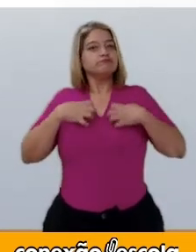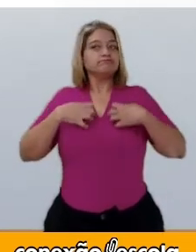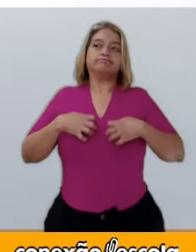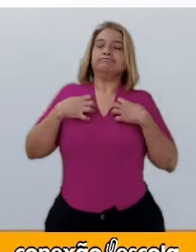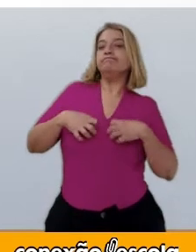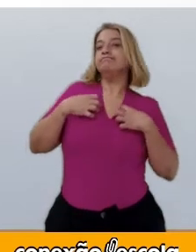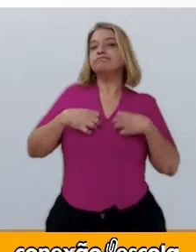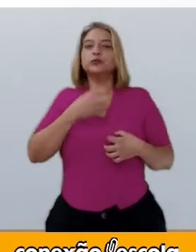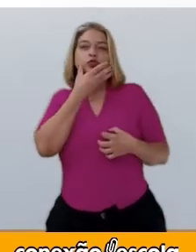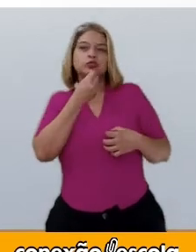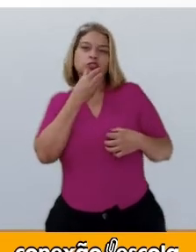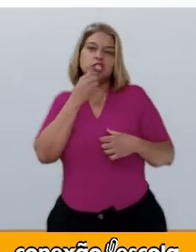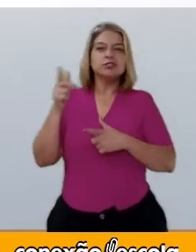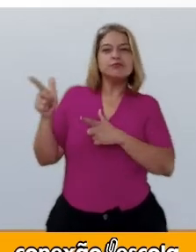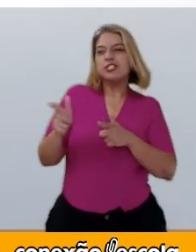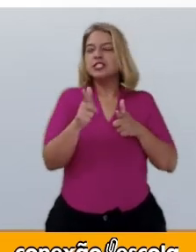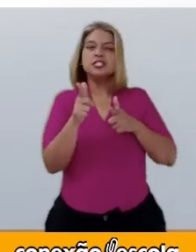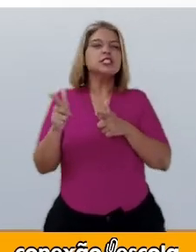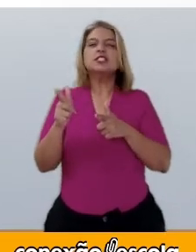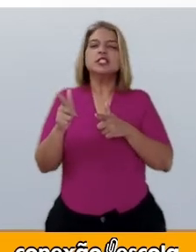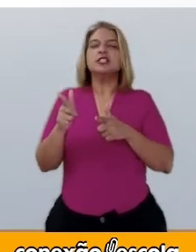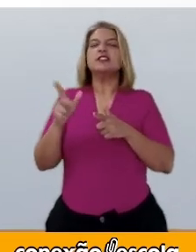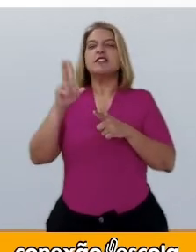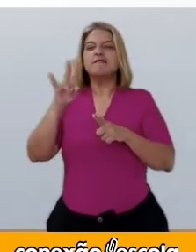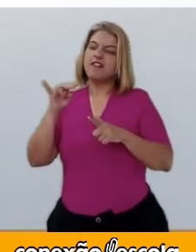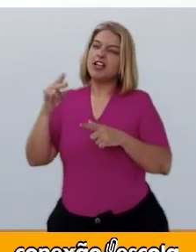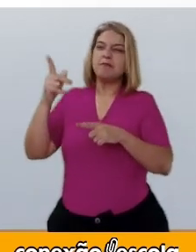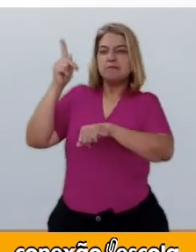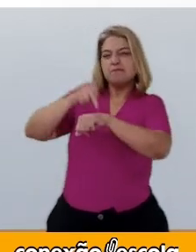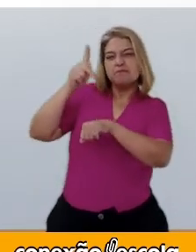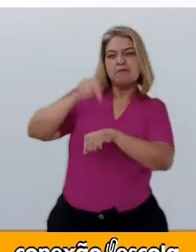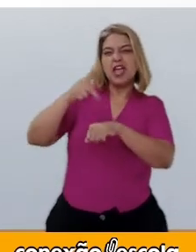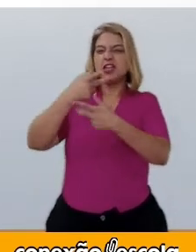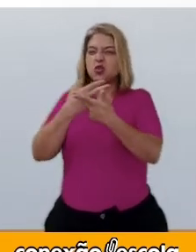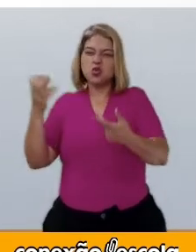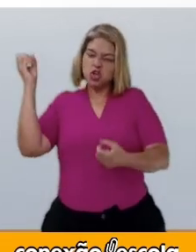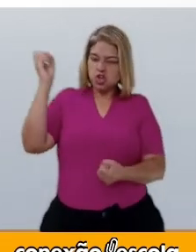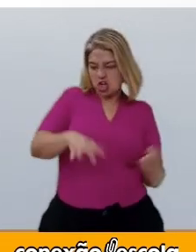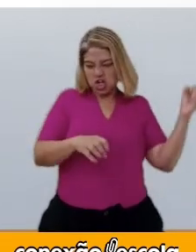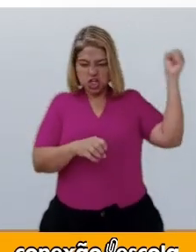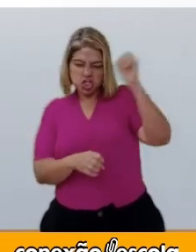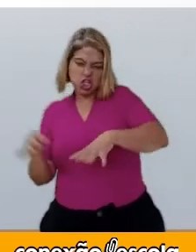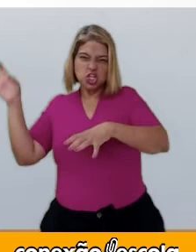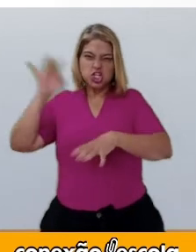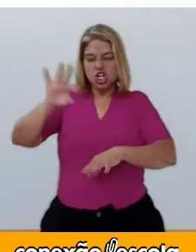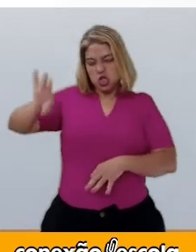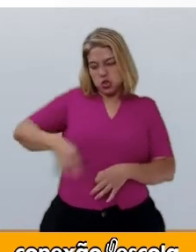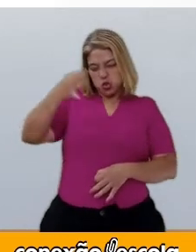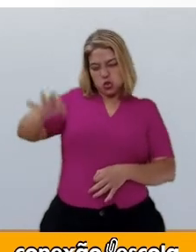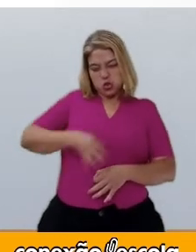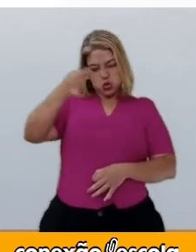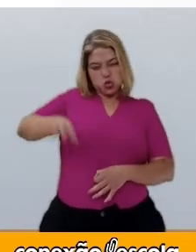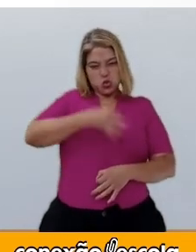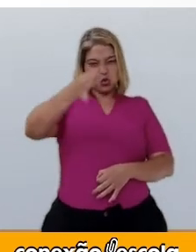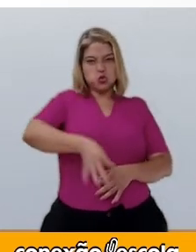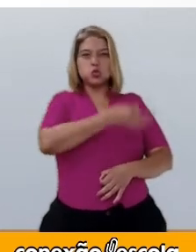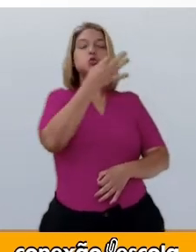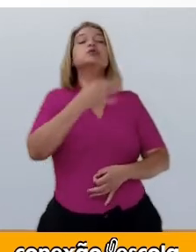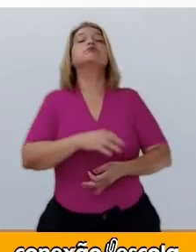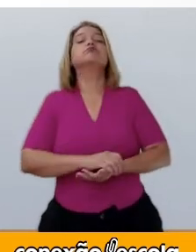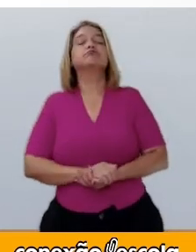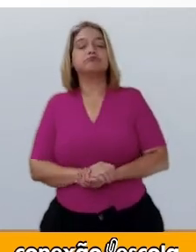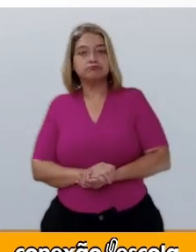caçador encheu a barriga do lobo com pedras e a costurou bem. Quando o